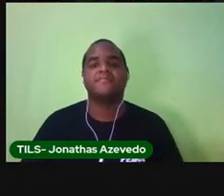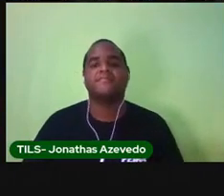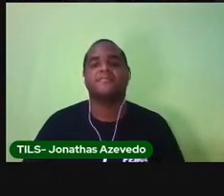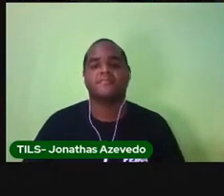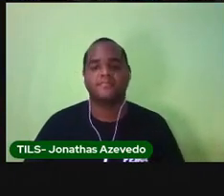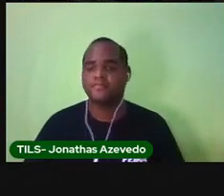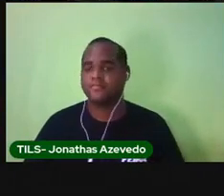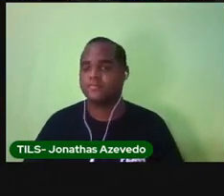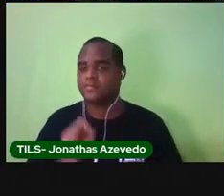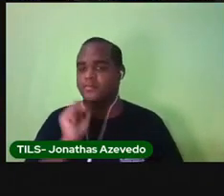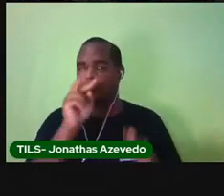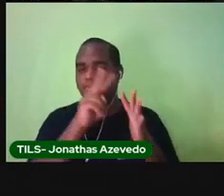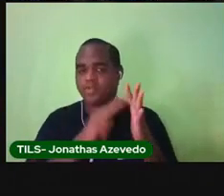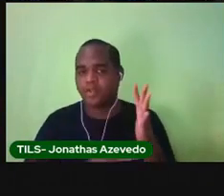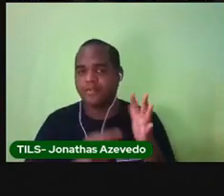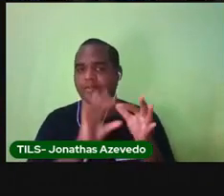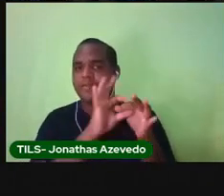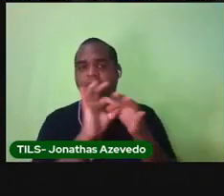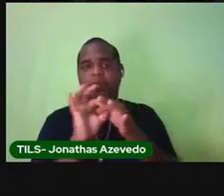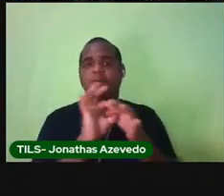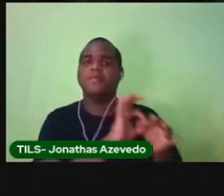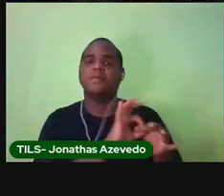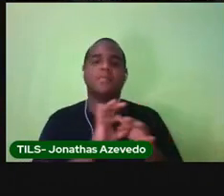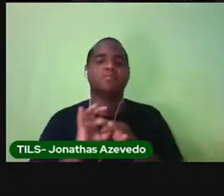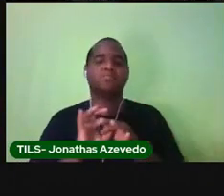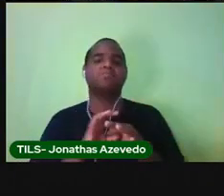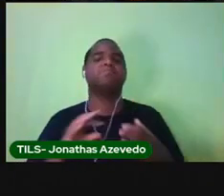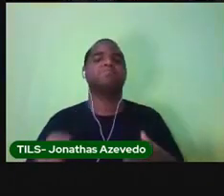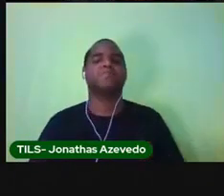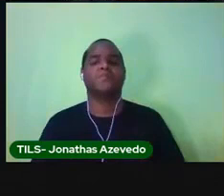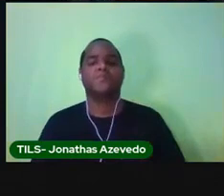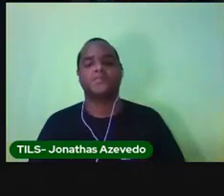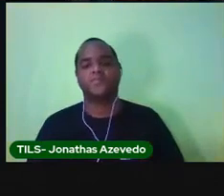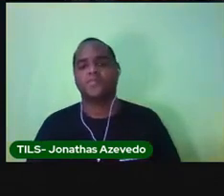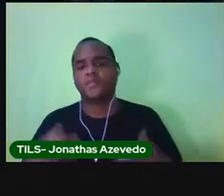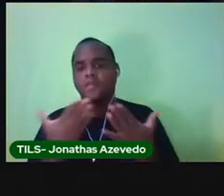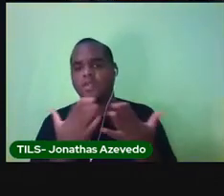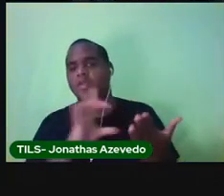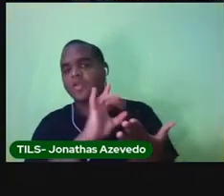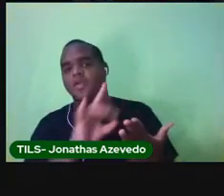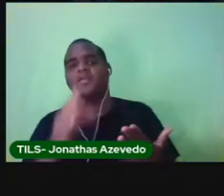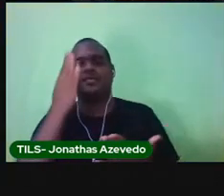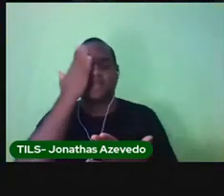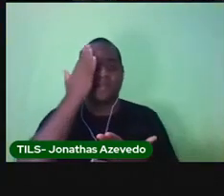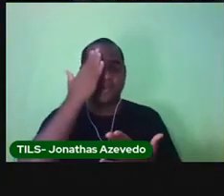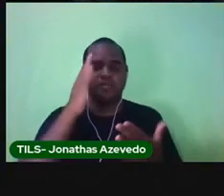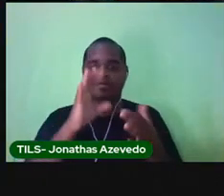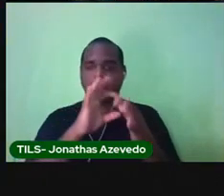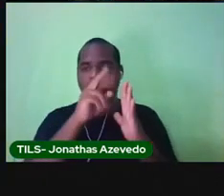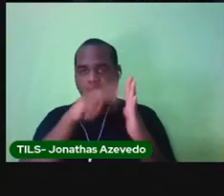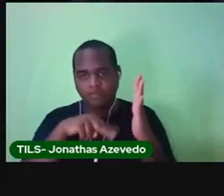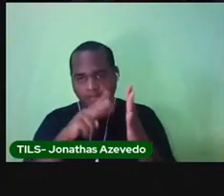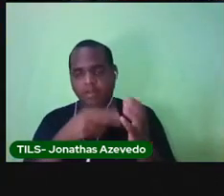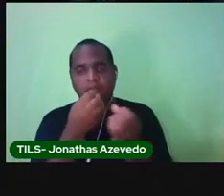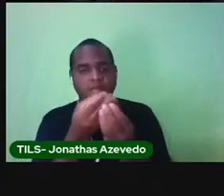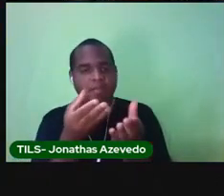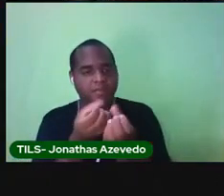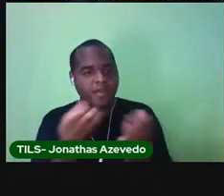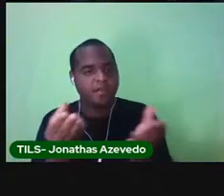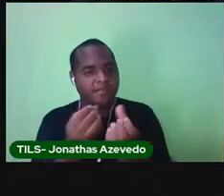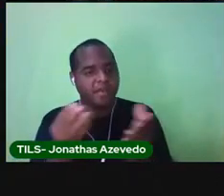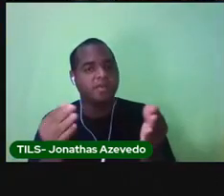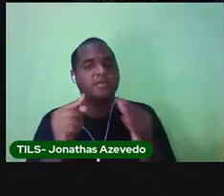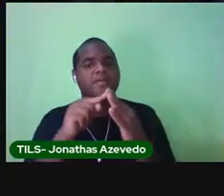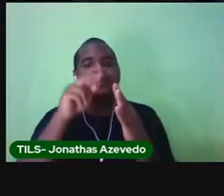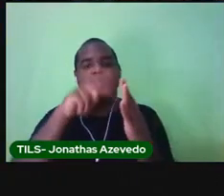Que tal uma leitura compartilhada? Você sabe o que é uma leitura compartilhada? A leitura